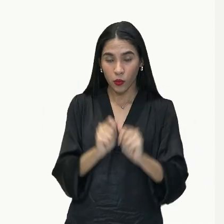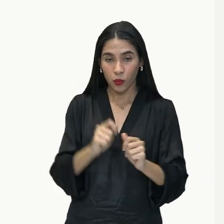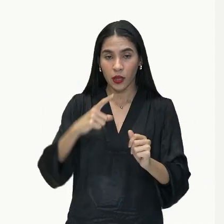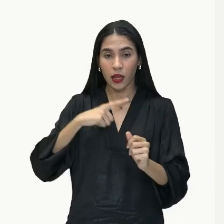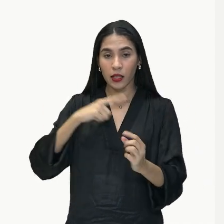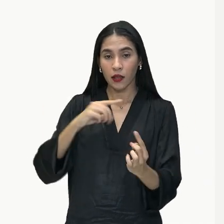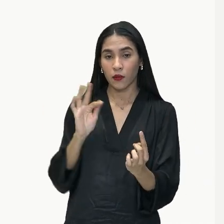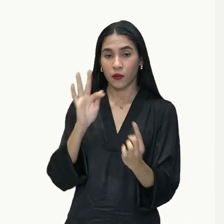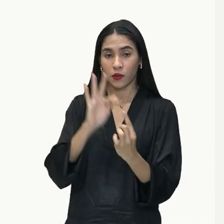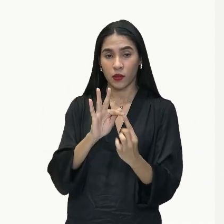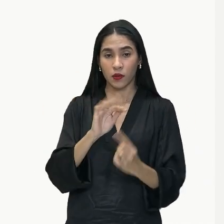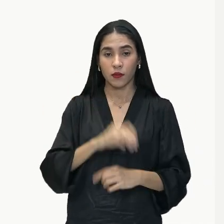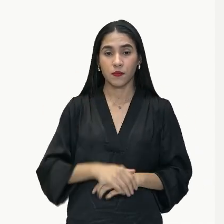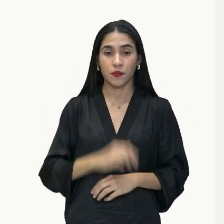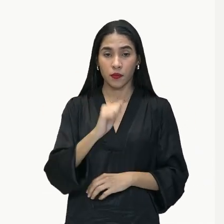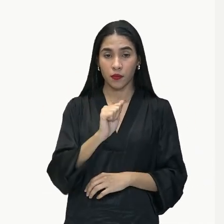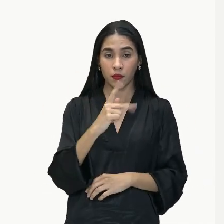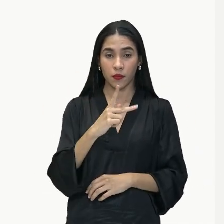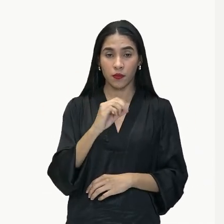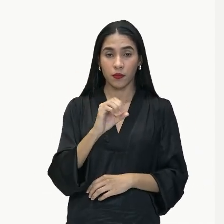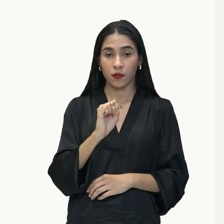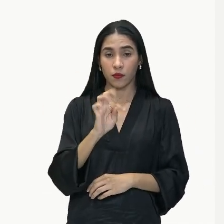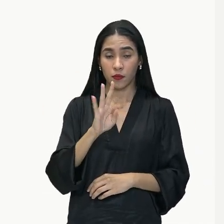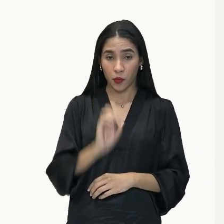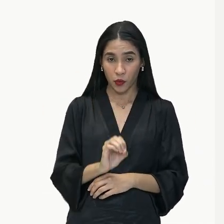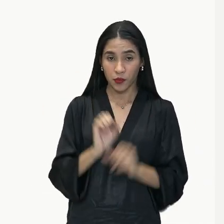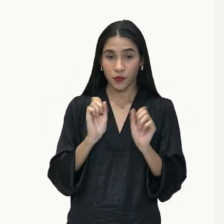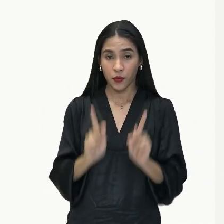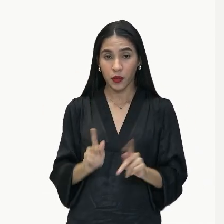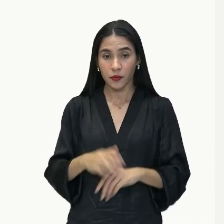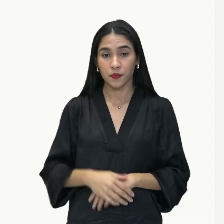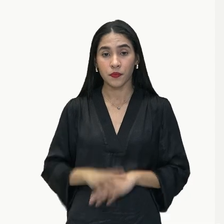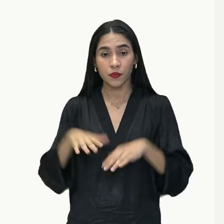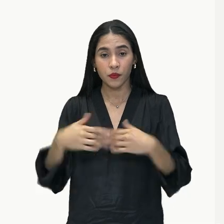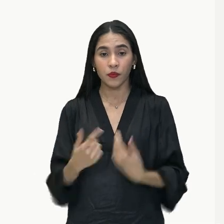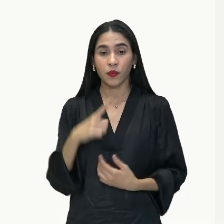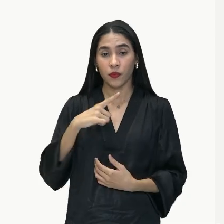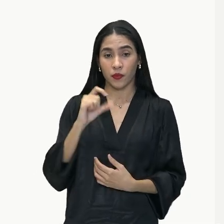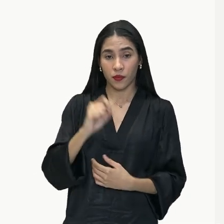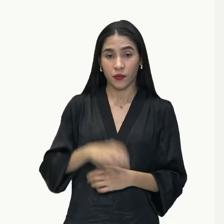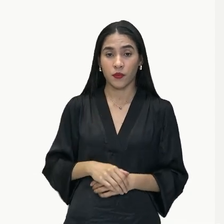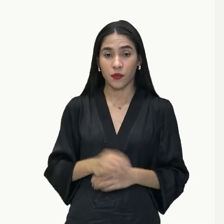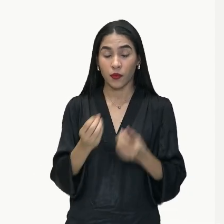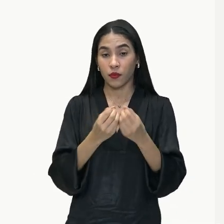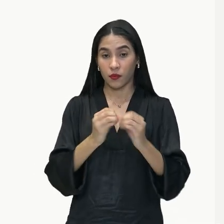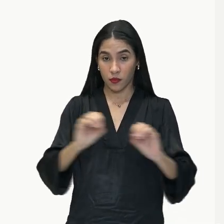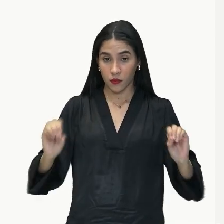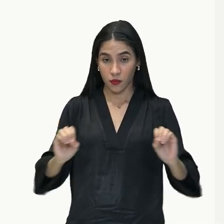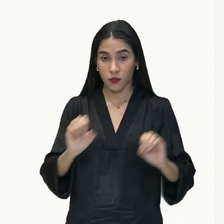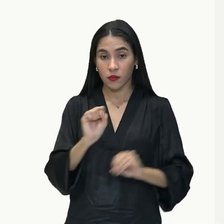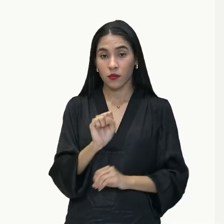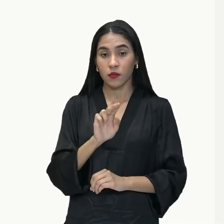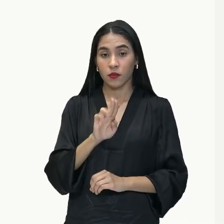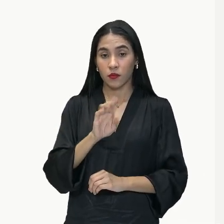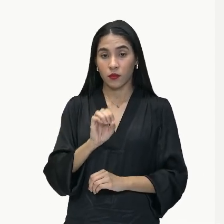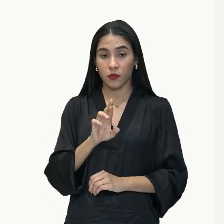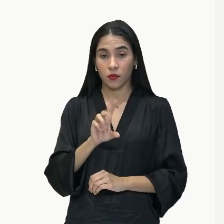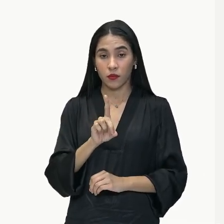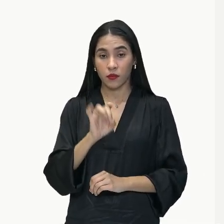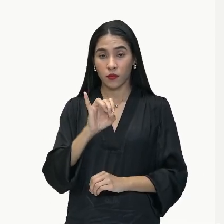a função de aposto, ok? Então aqui nós temos a nossa oração subordinada,